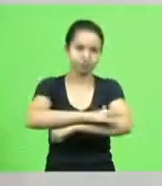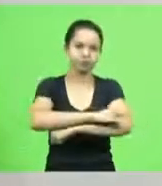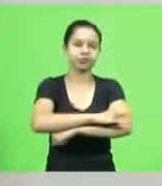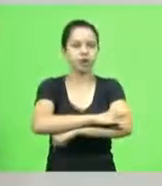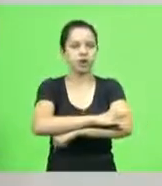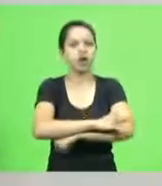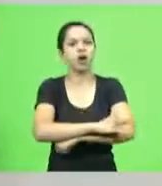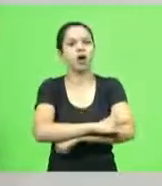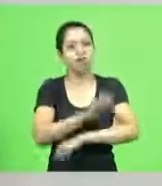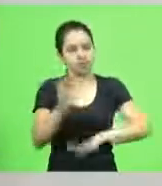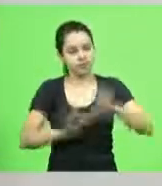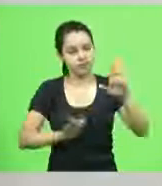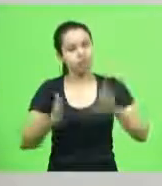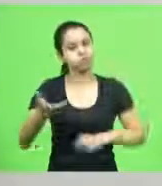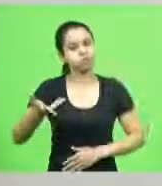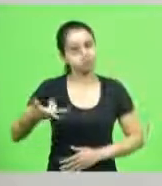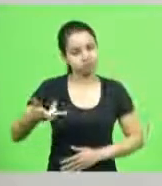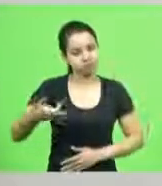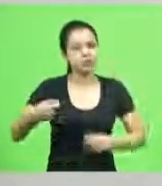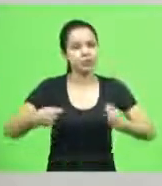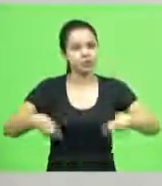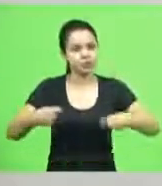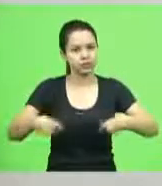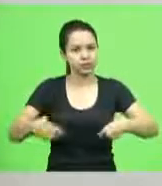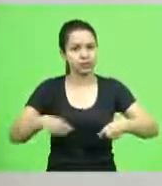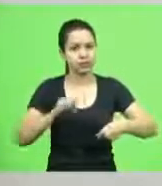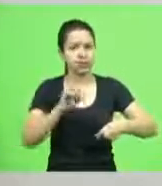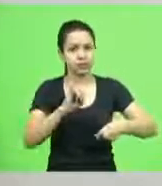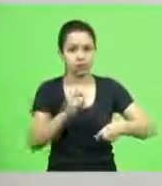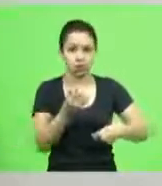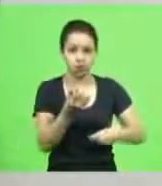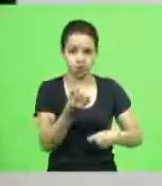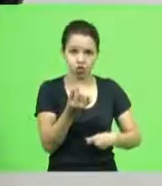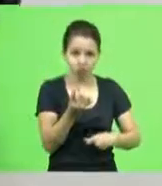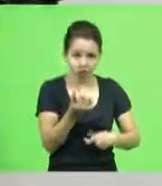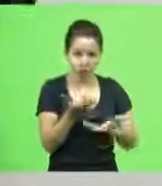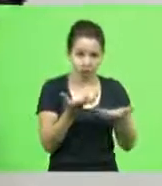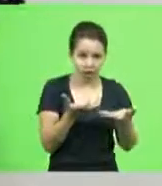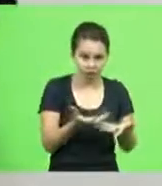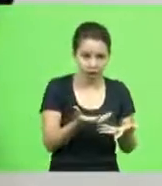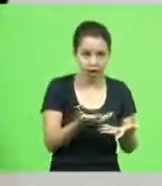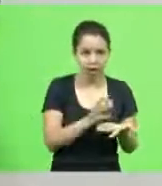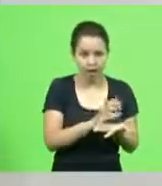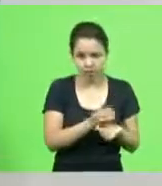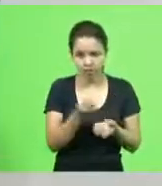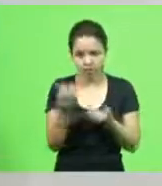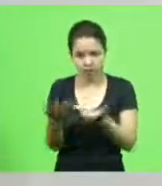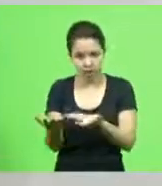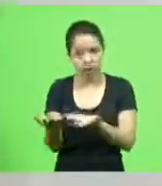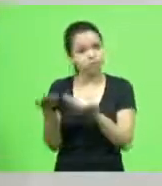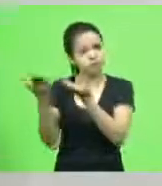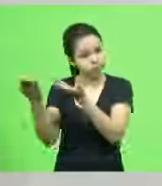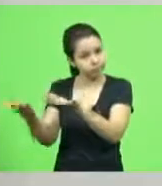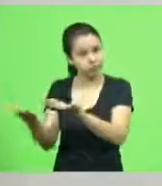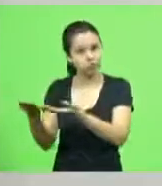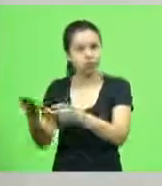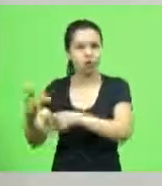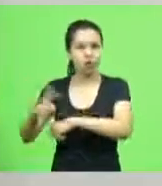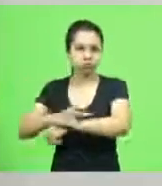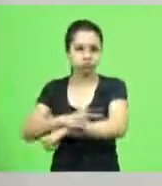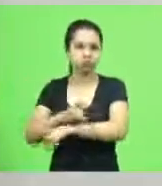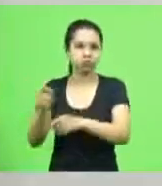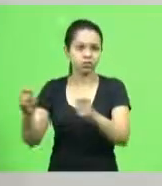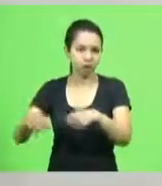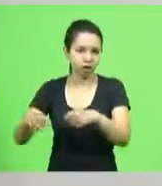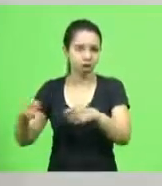licitação e aí se o governo quer botar dinheiro põe nessa obra que aí sim aí ela vai ajudar toda a região e vai contribuir para